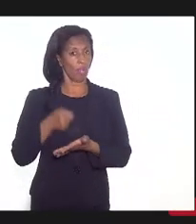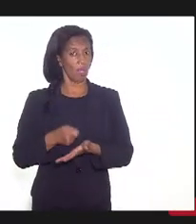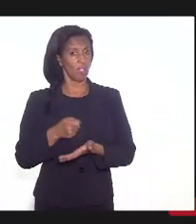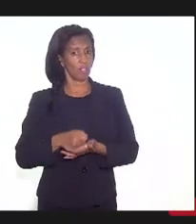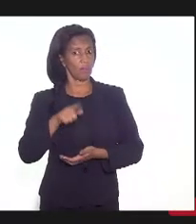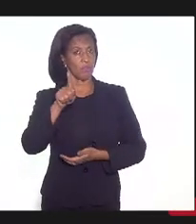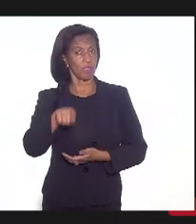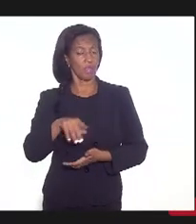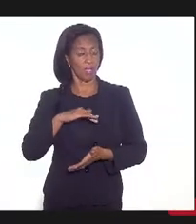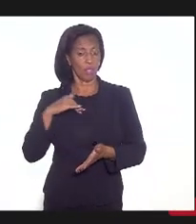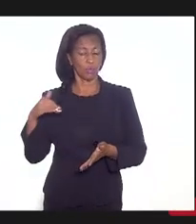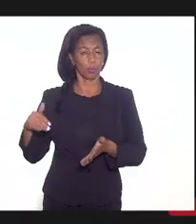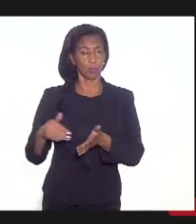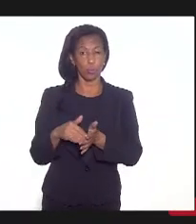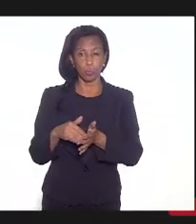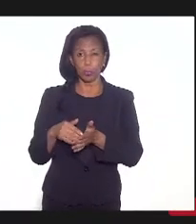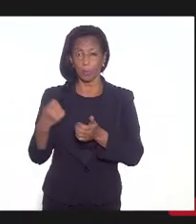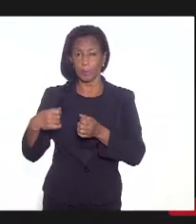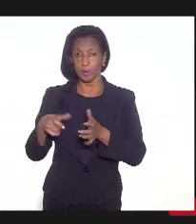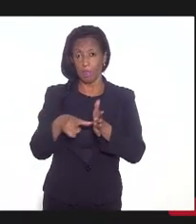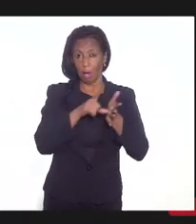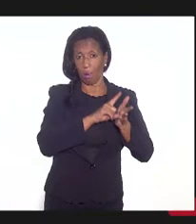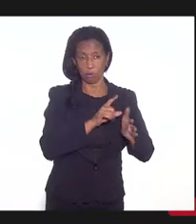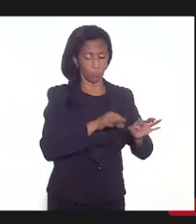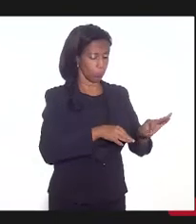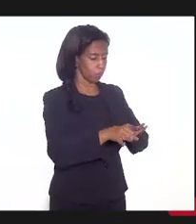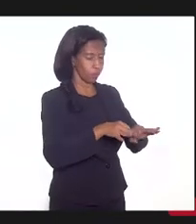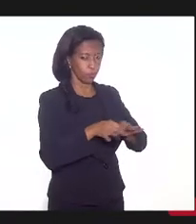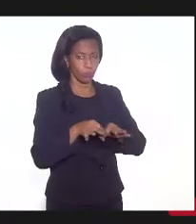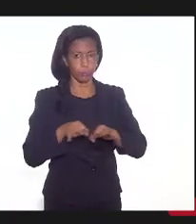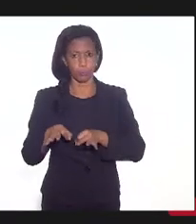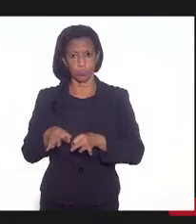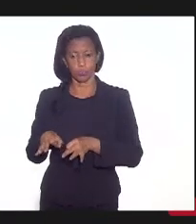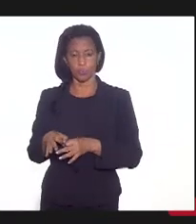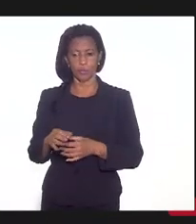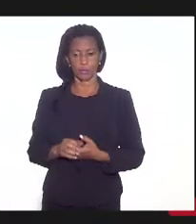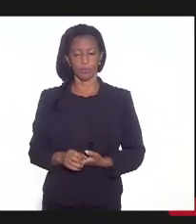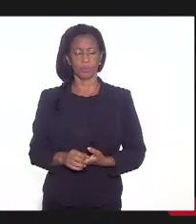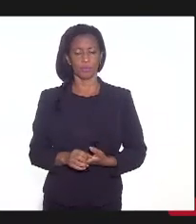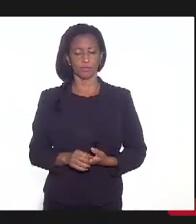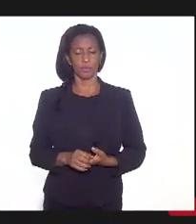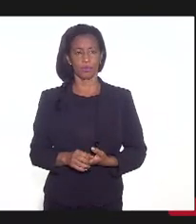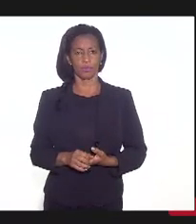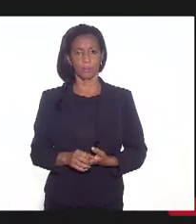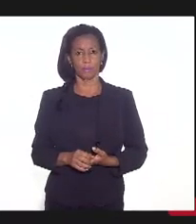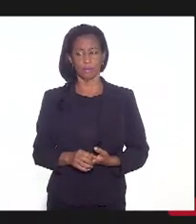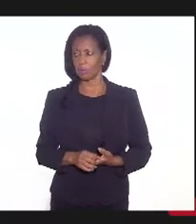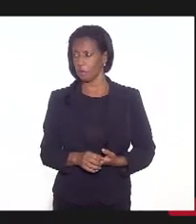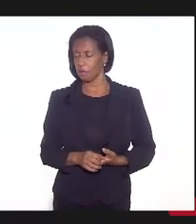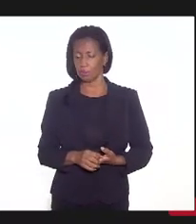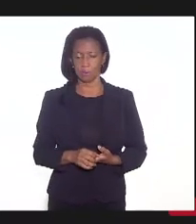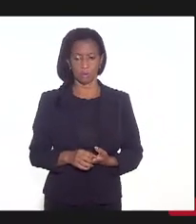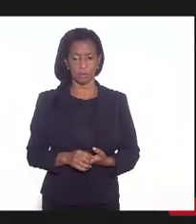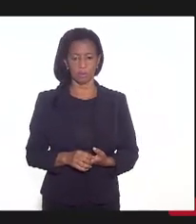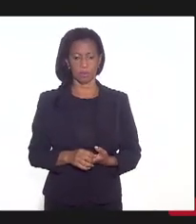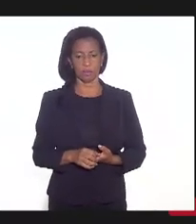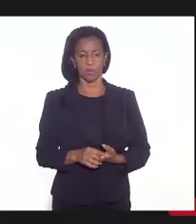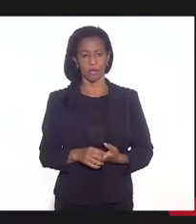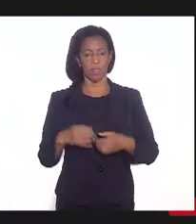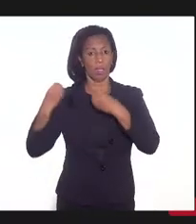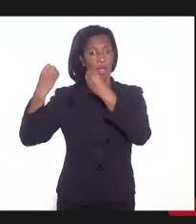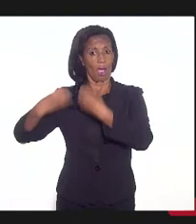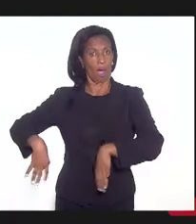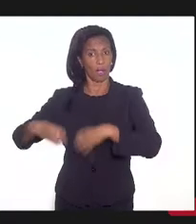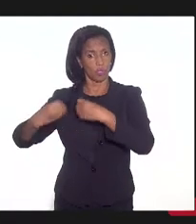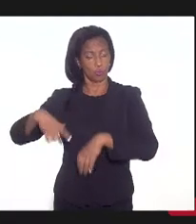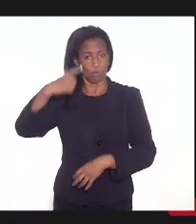tudo tem que ser planejado, tudo tem que estar previsto no regime, inclusive medidas de gasto com